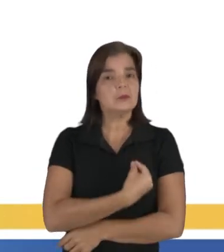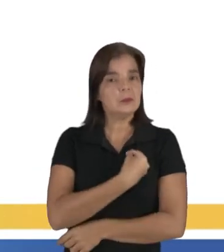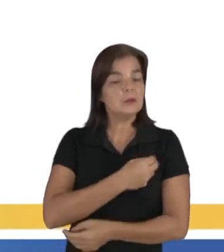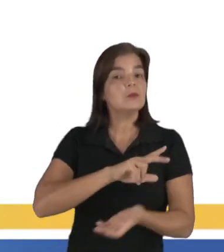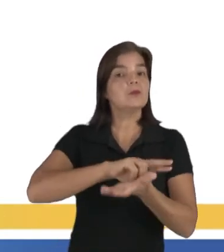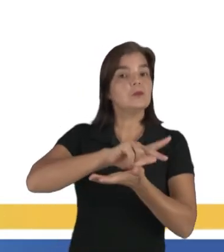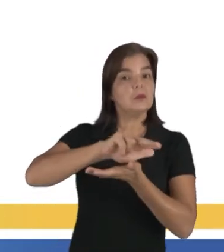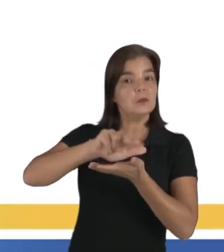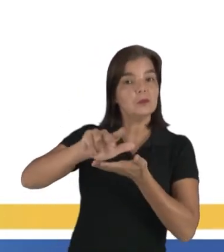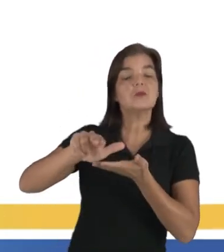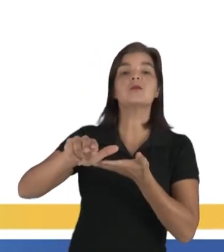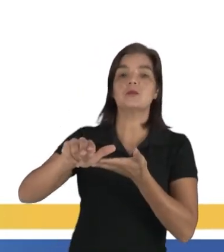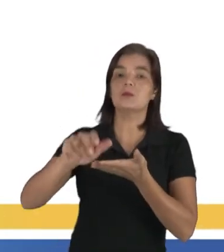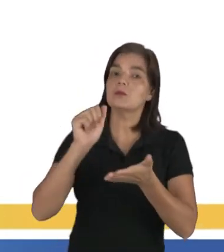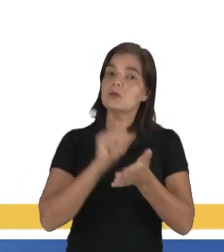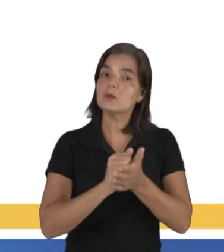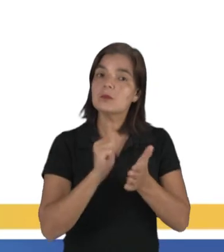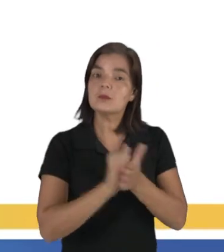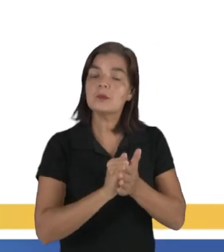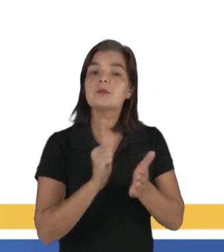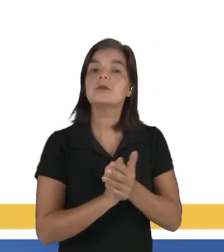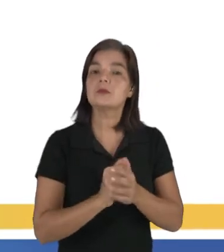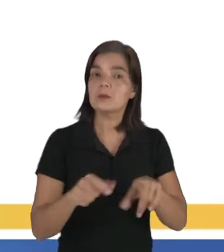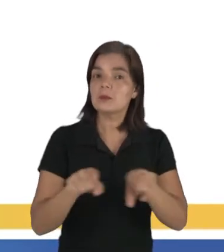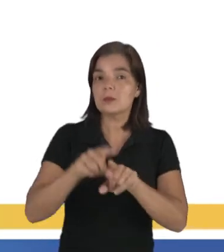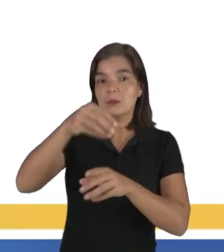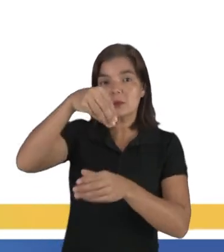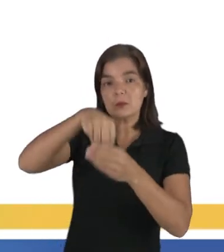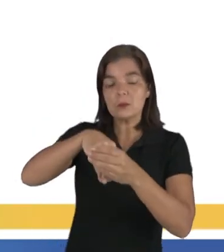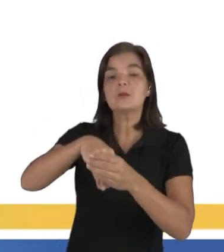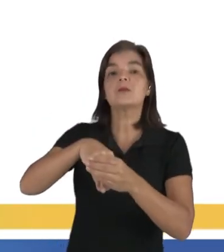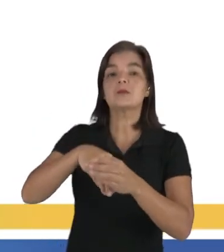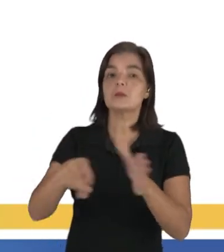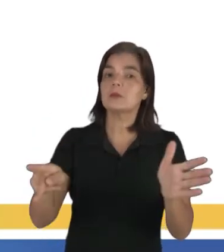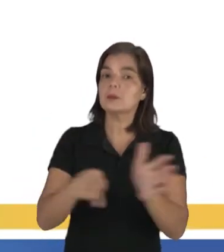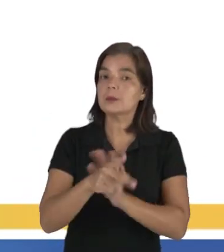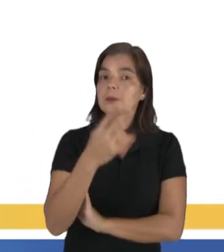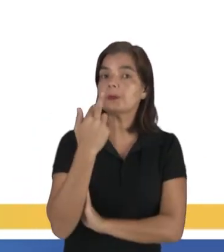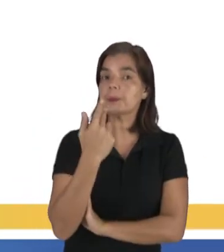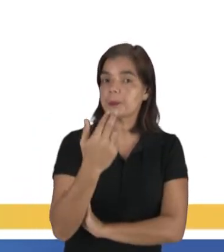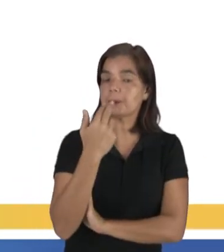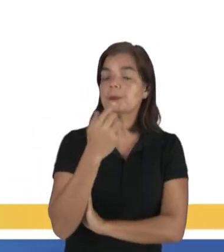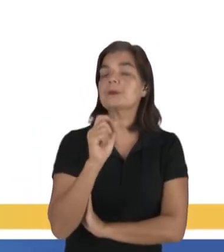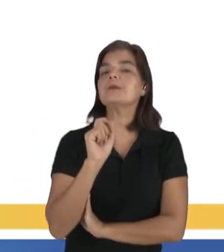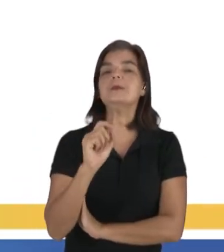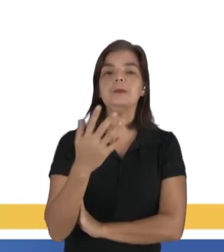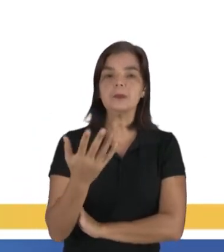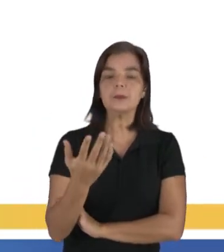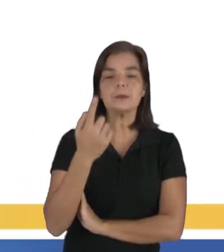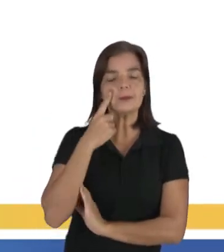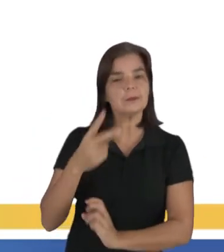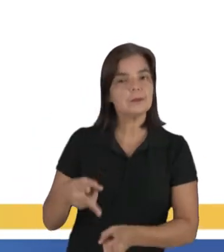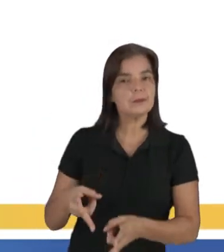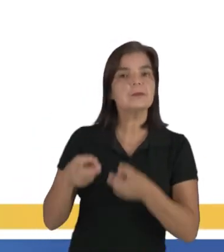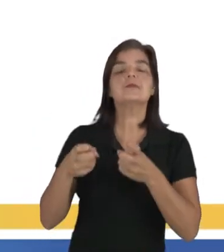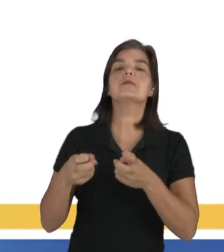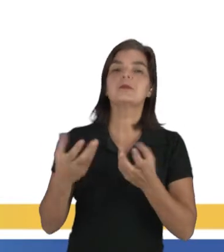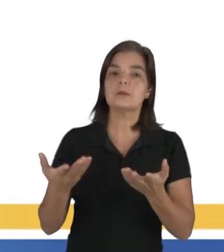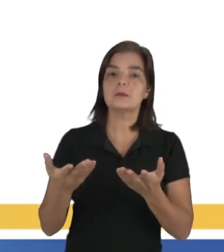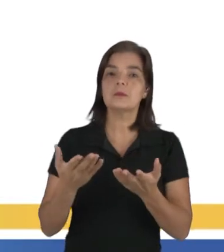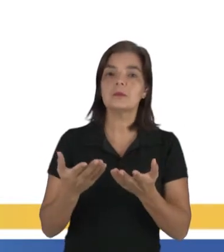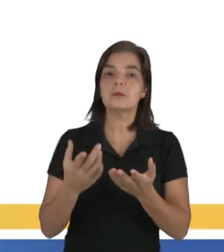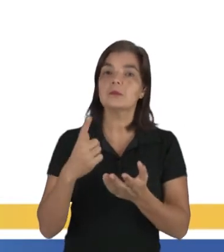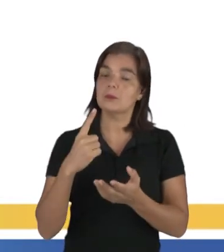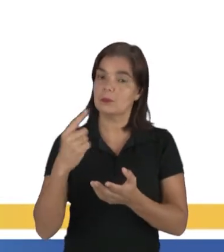variantes de registro, também dentro da mesma língua, que é aquela quando nós percebemos, quando